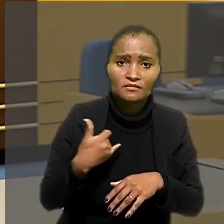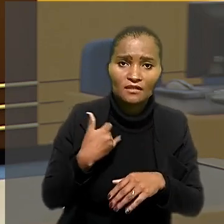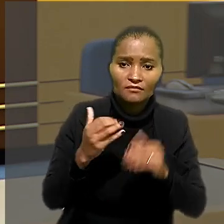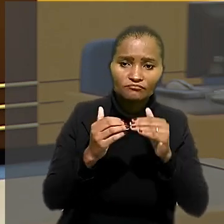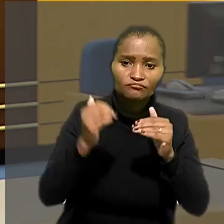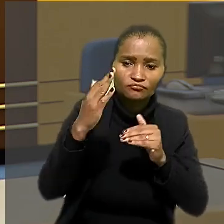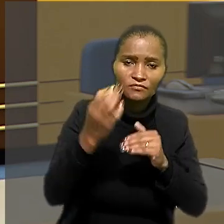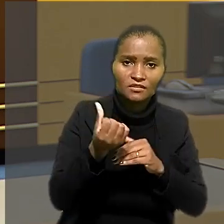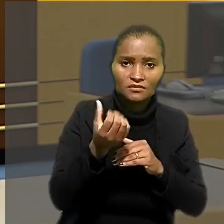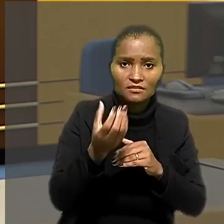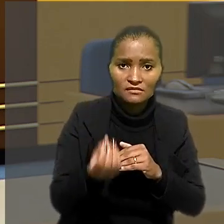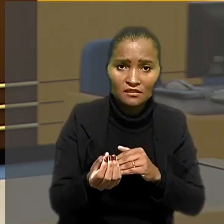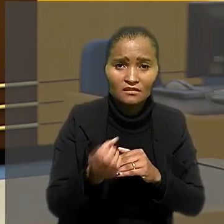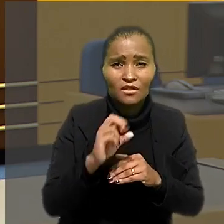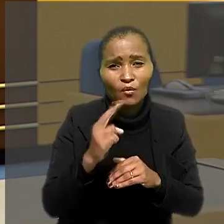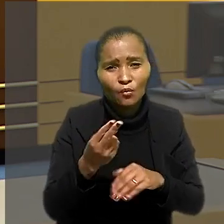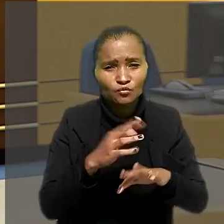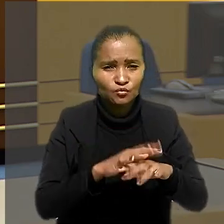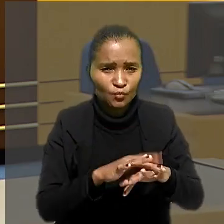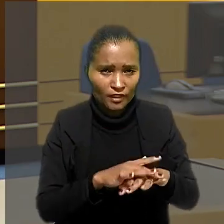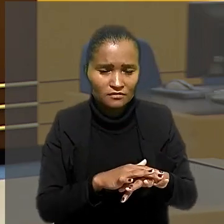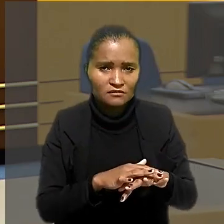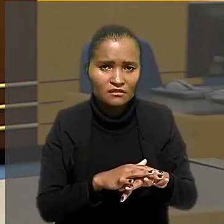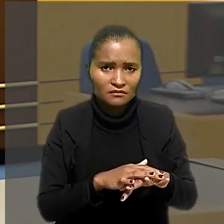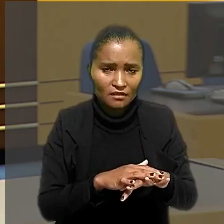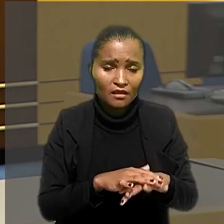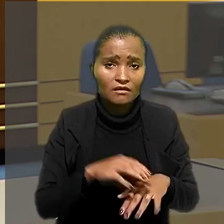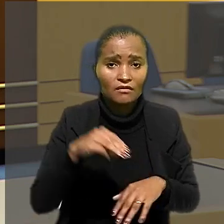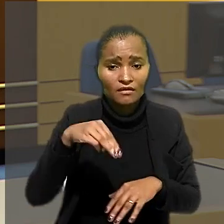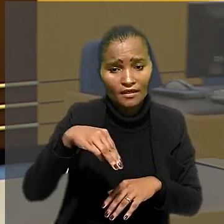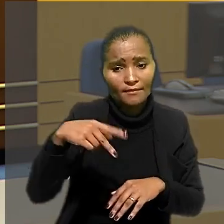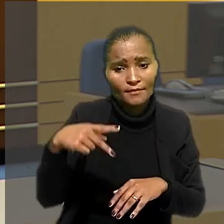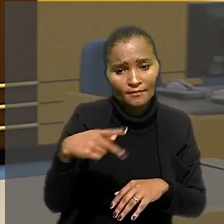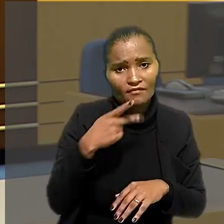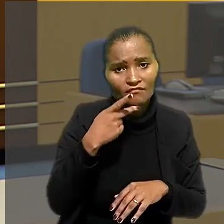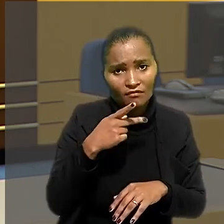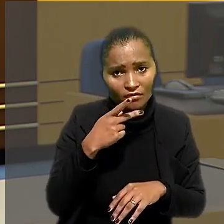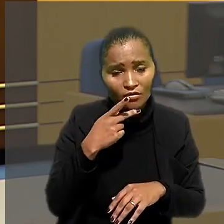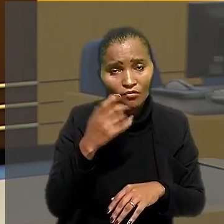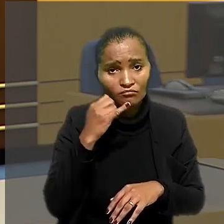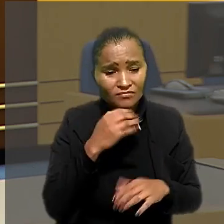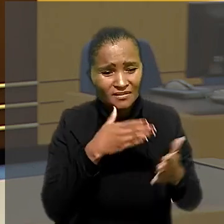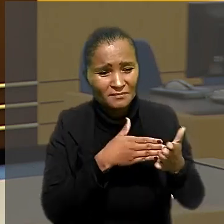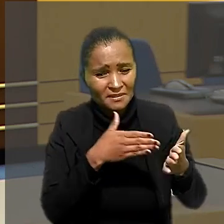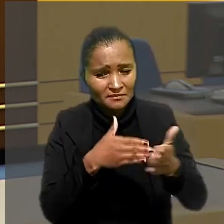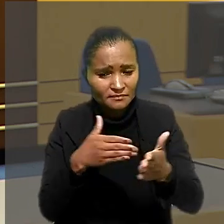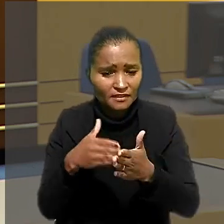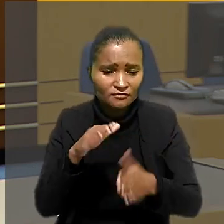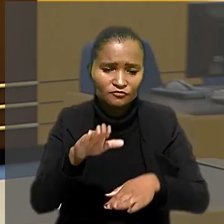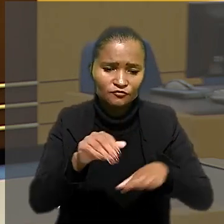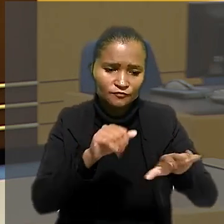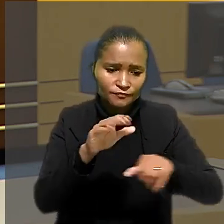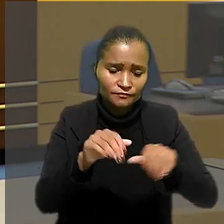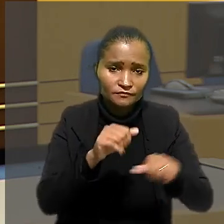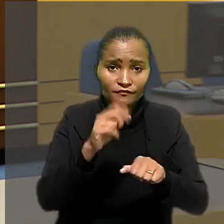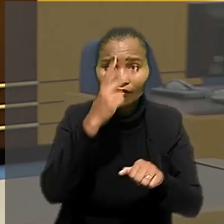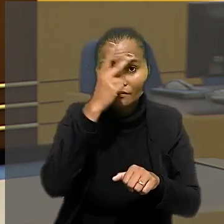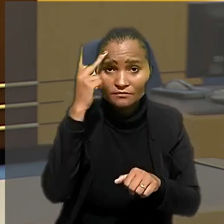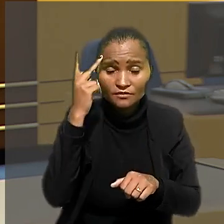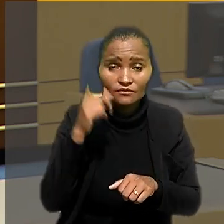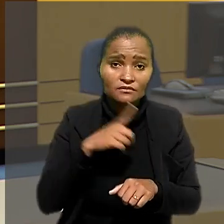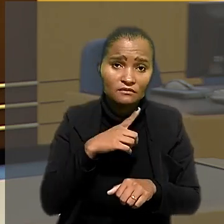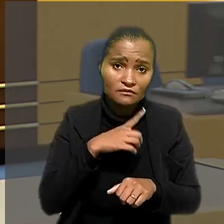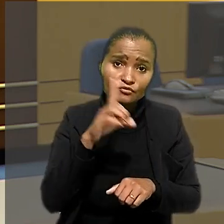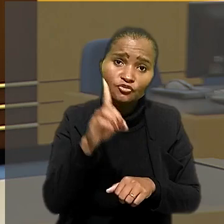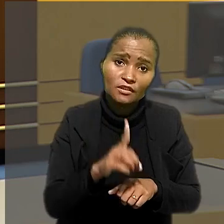comorbidades pré-existentes. Ainda conforme a MP, durante o impedimento de escalação, os avulsos teriam